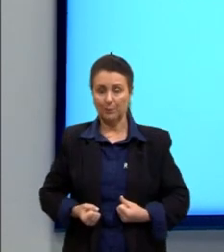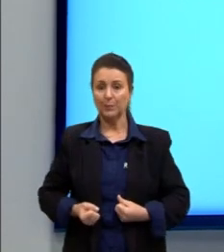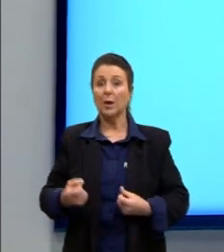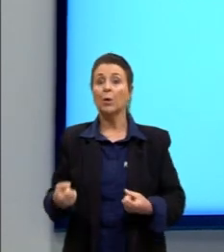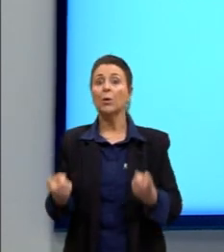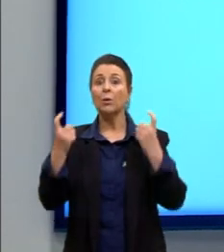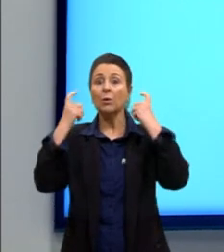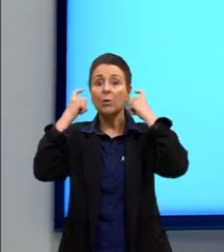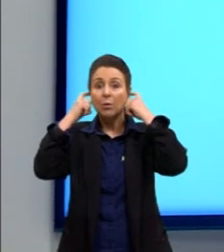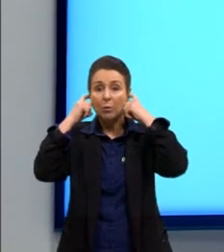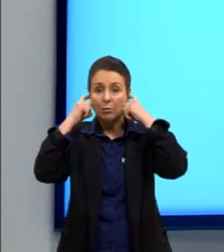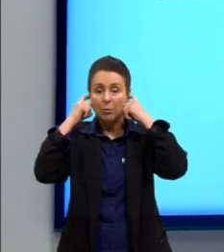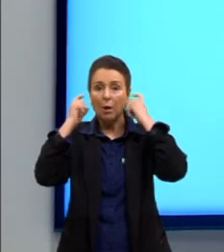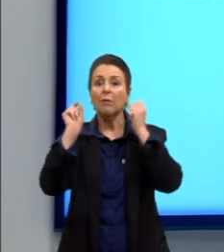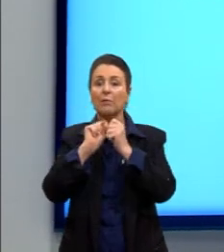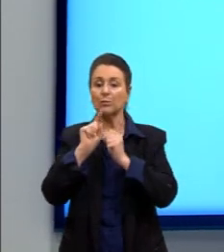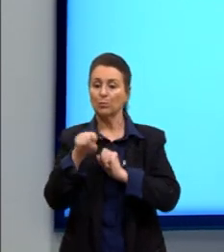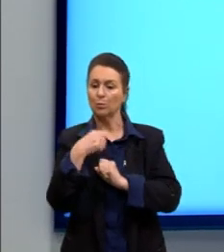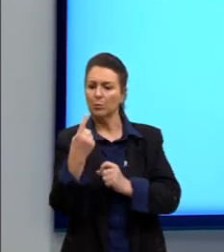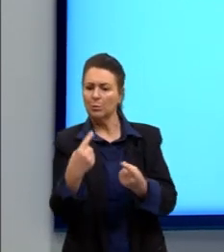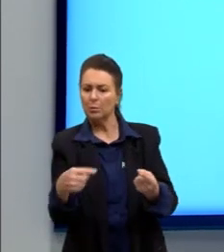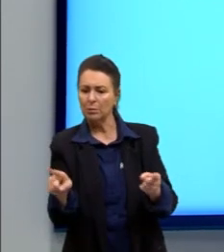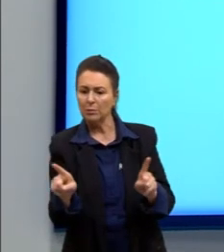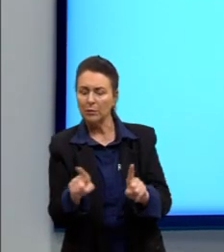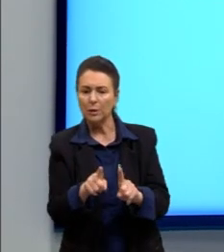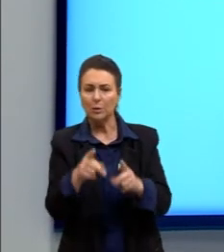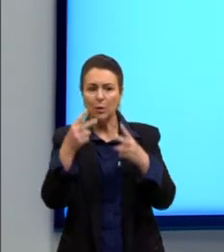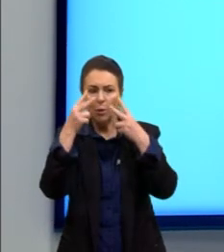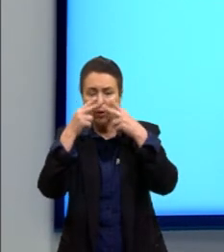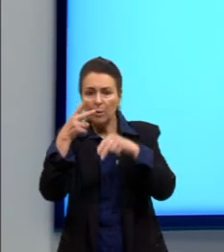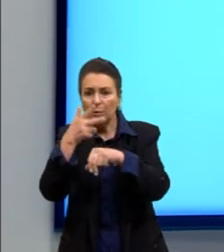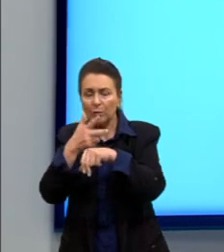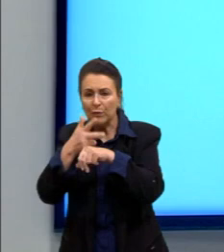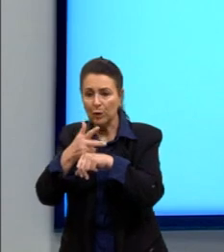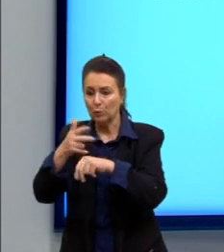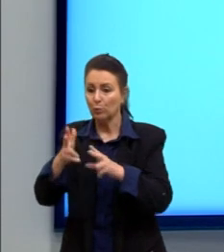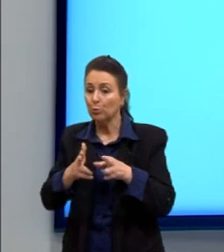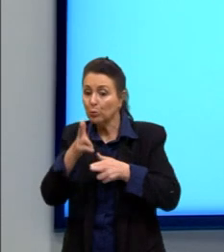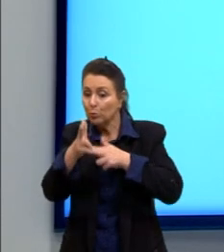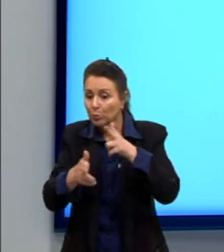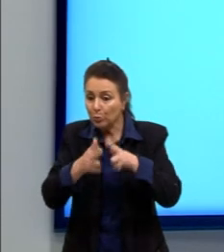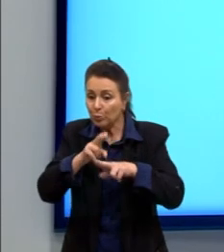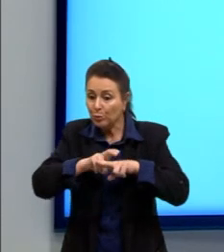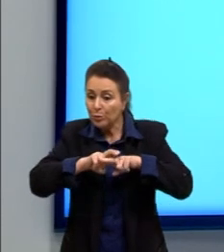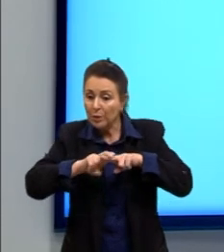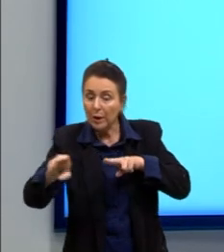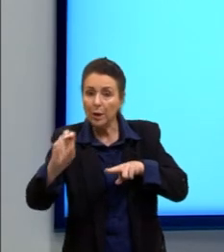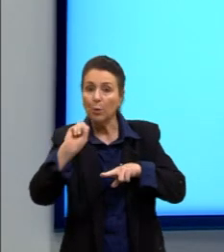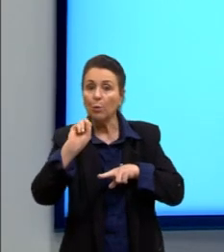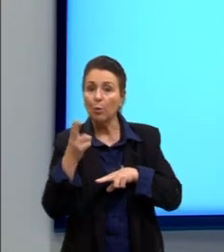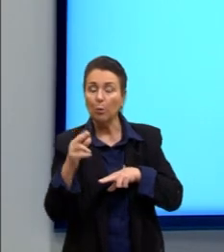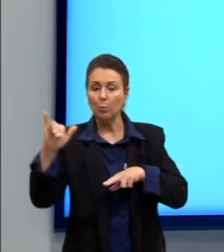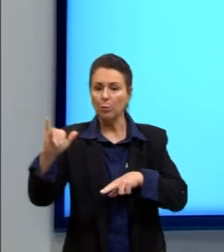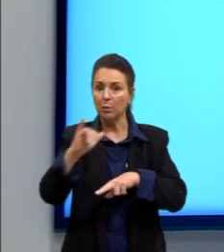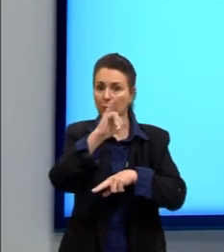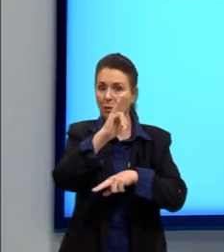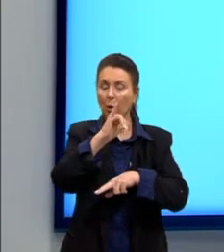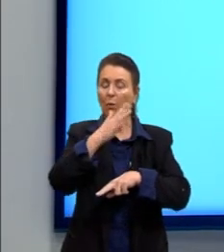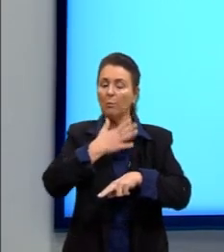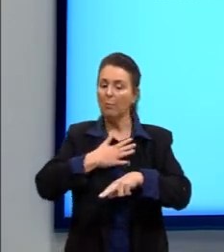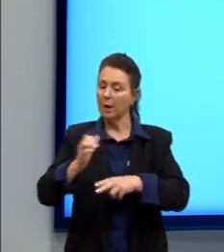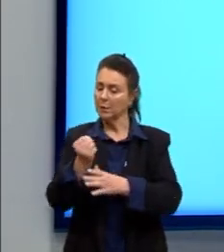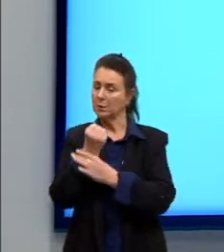ouçamos músicas ou assistimos a vídeos no trem ou no avião em volume muito menor e muito mais seguro isso